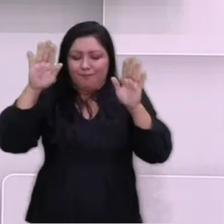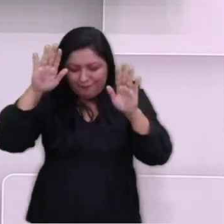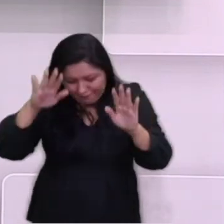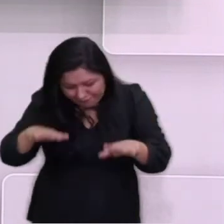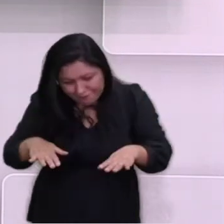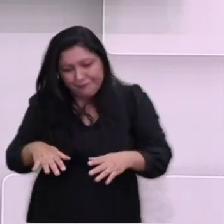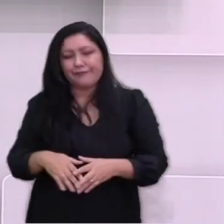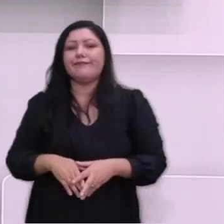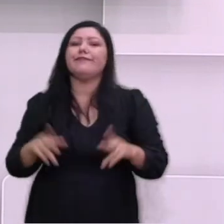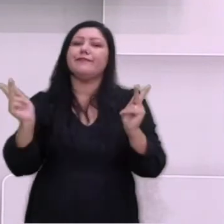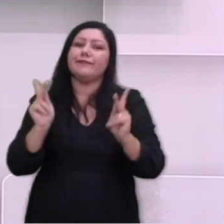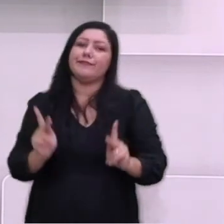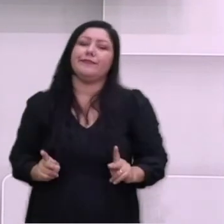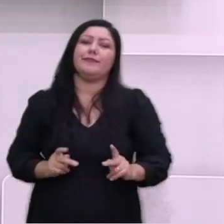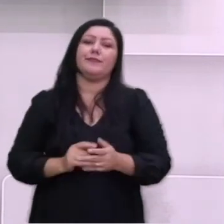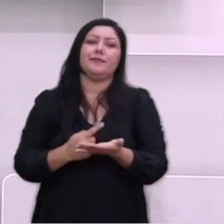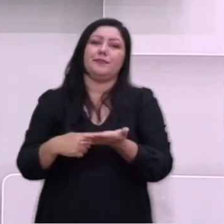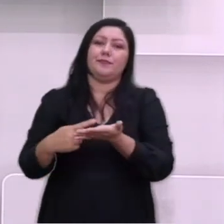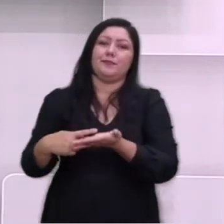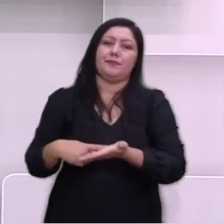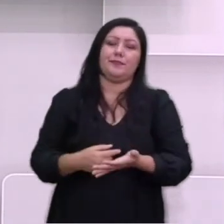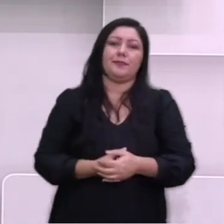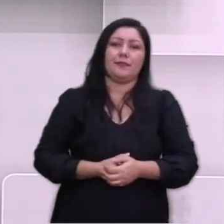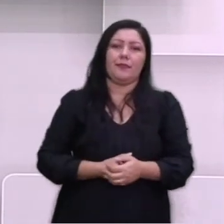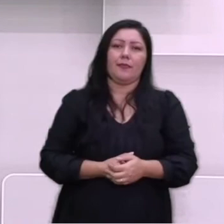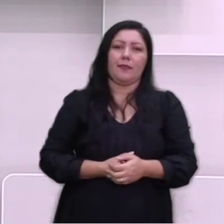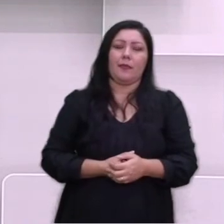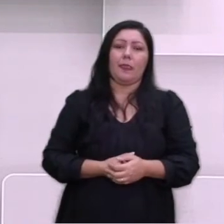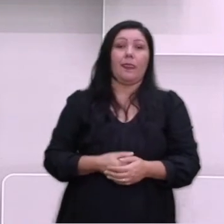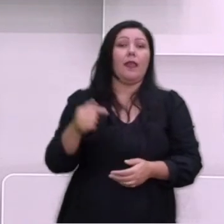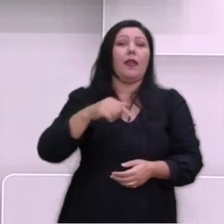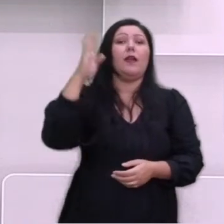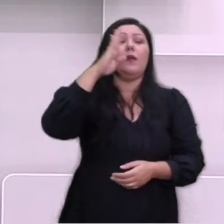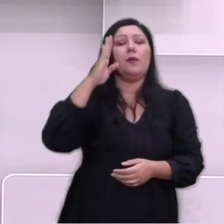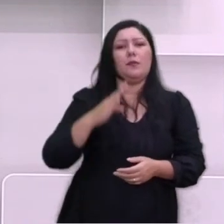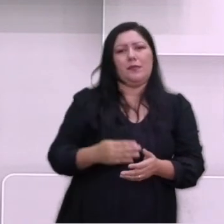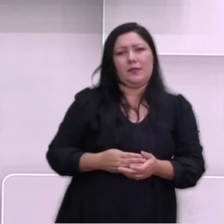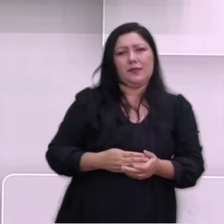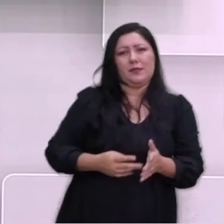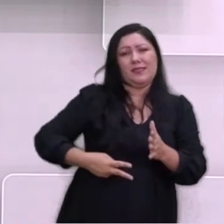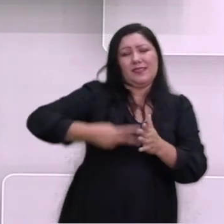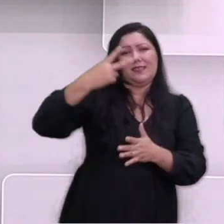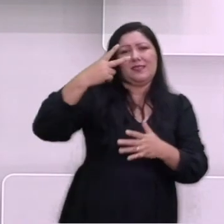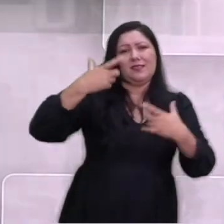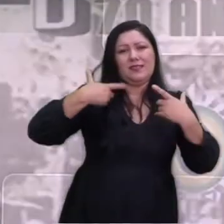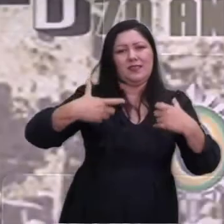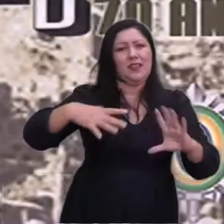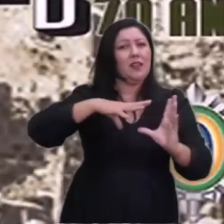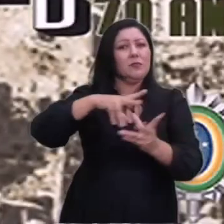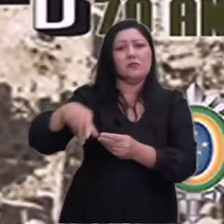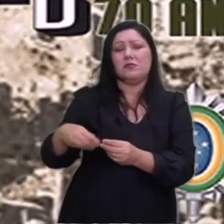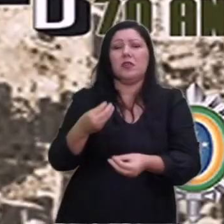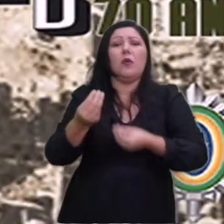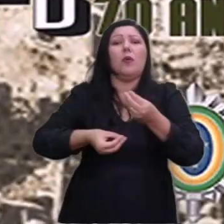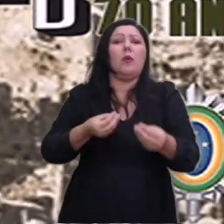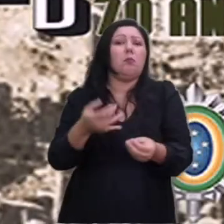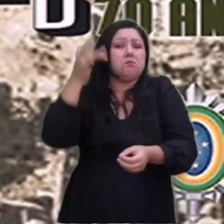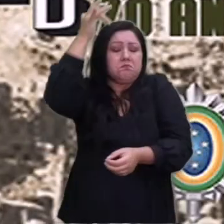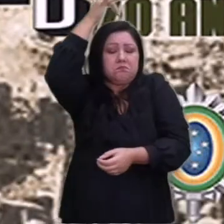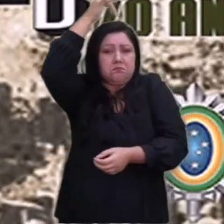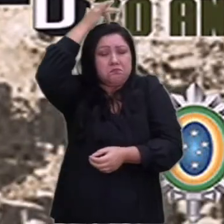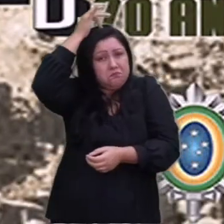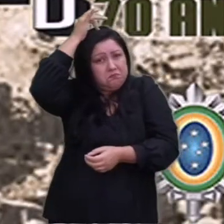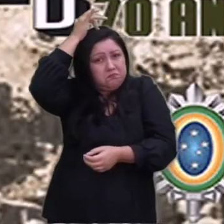de paz. Agora, o Brasil na Segunda Guerra Mundial, como eu disse, o Brasil se manteve neutro na guerra